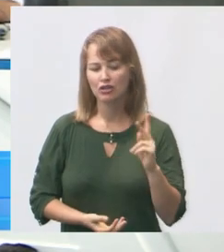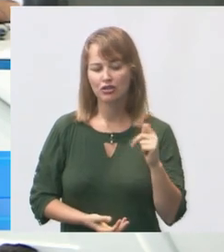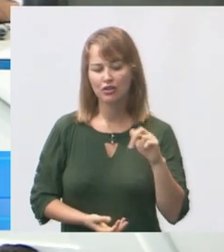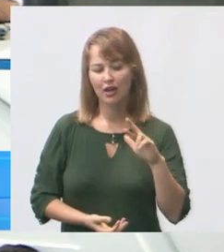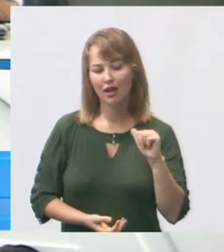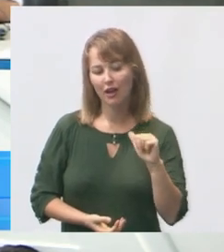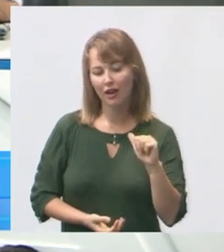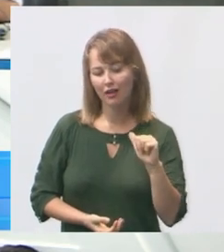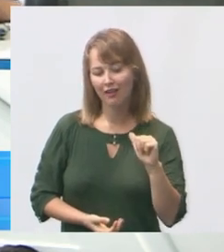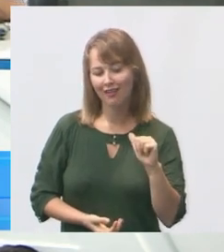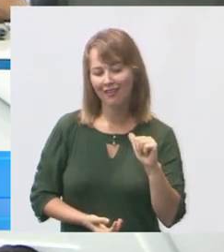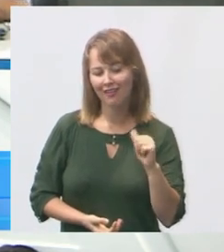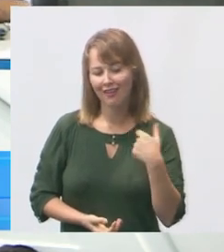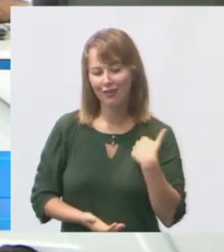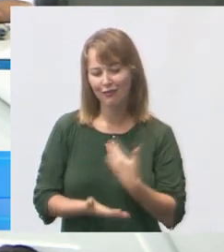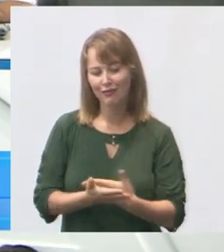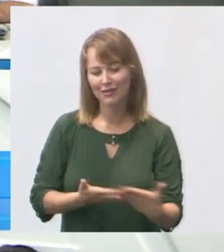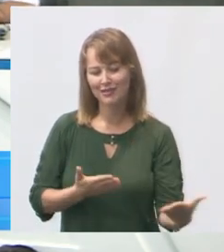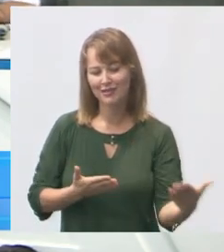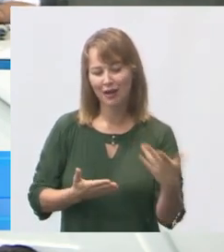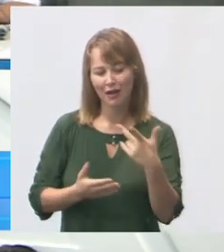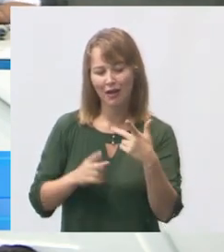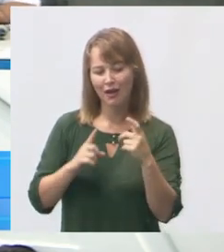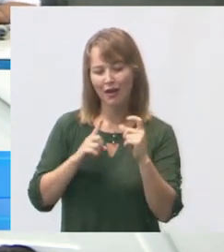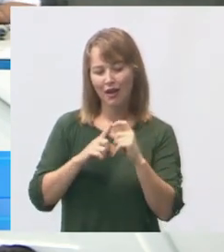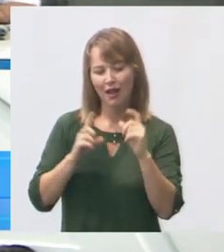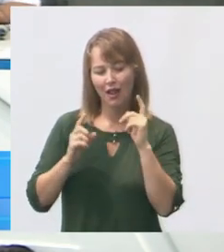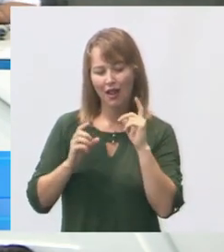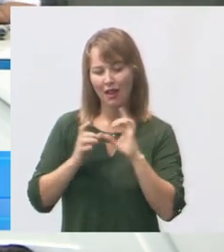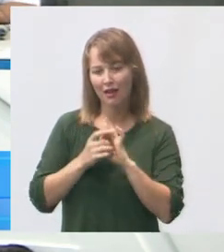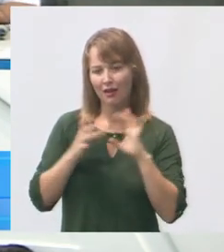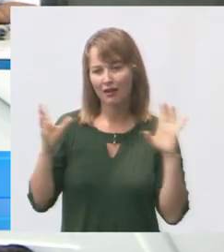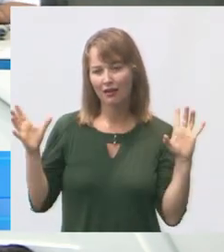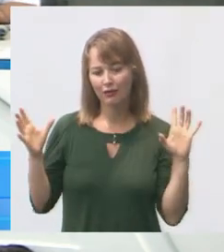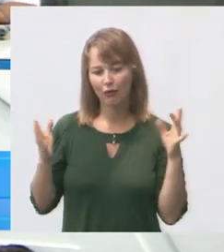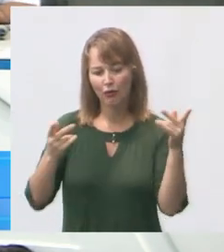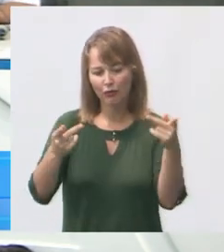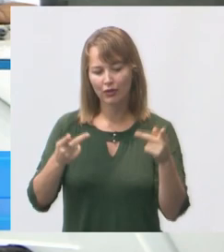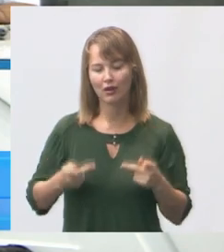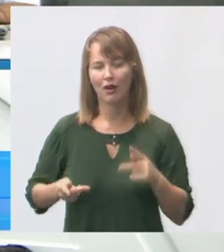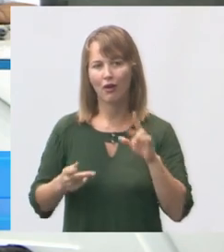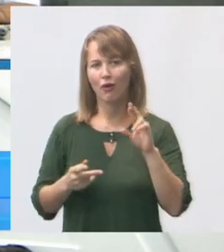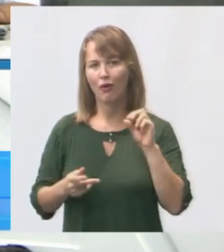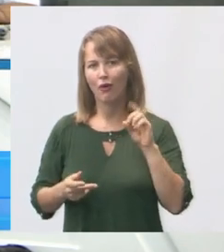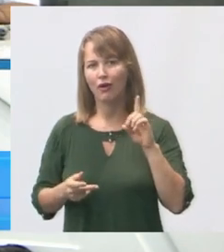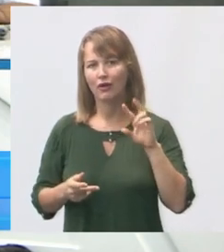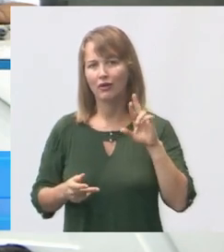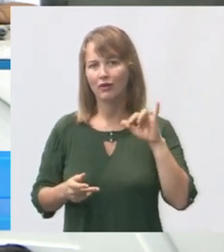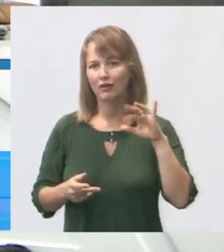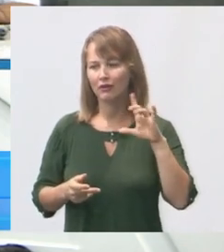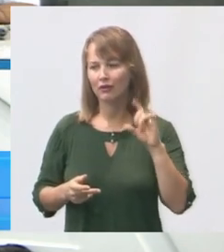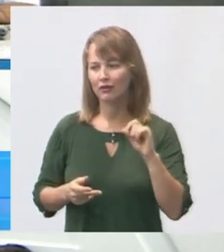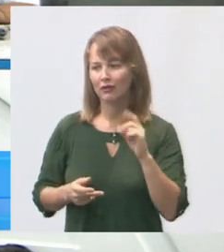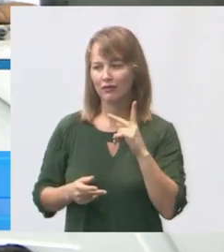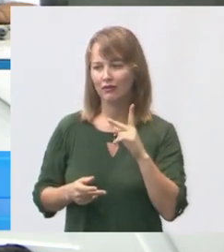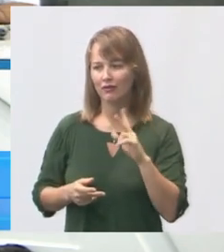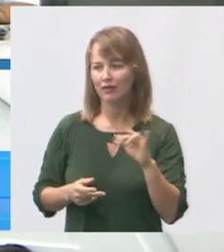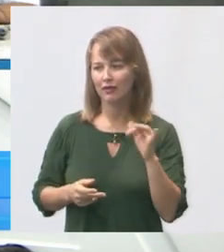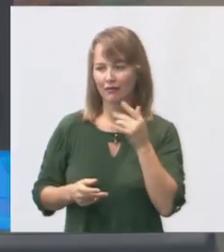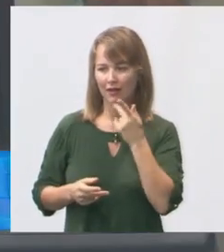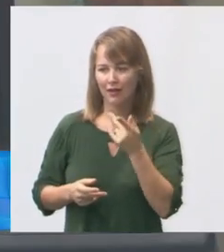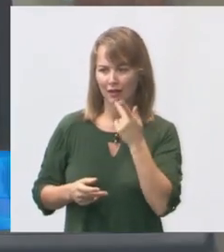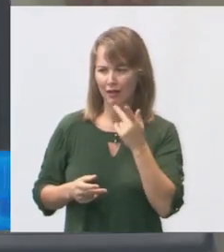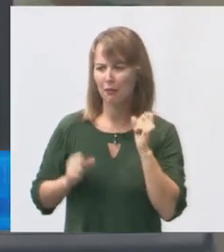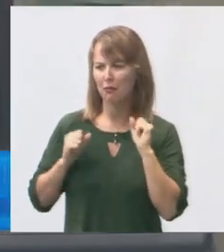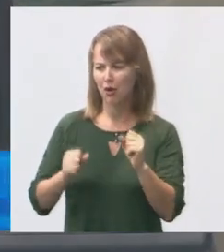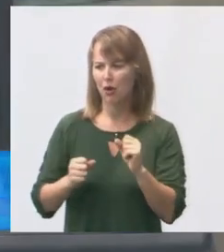nesse momento, a palavra livre e convidar, acho que o Rodrigo, que vai falar, né? Então, Rodrigo, fica à vontade, você